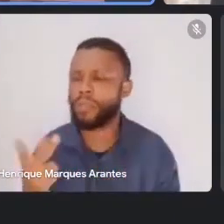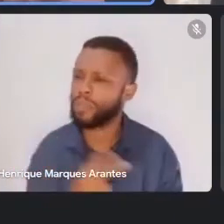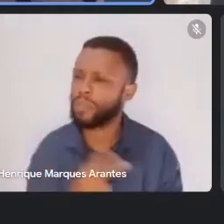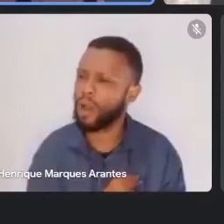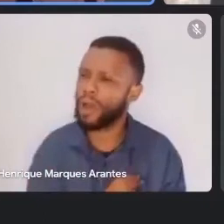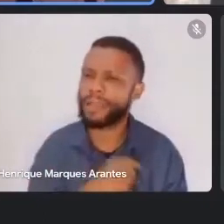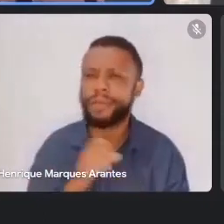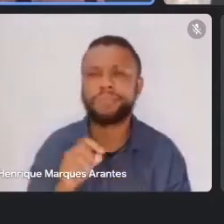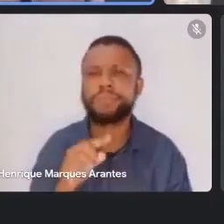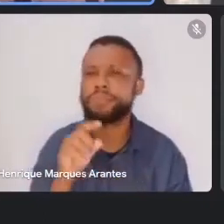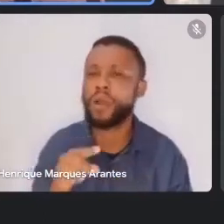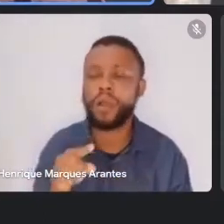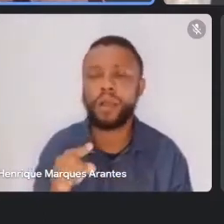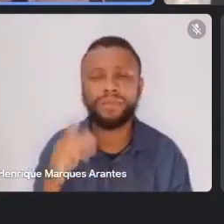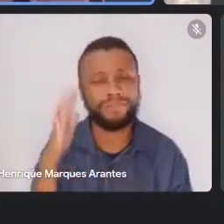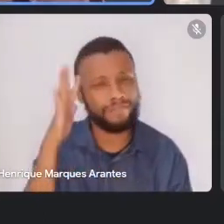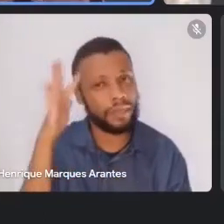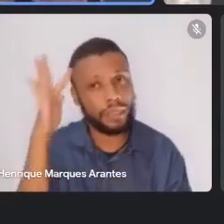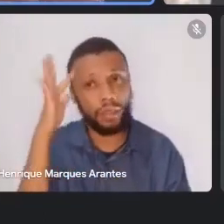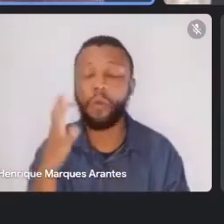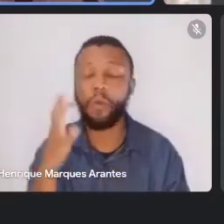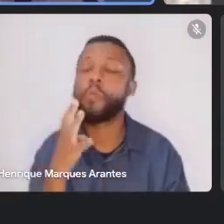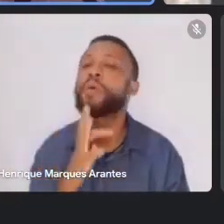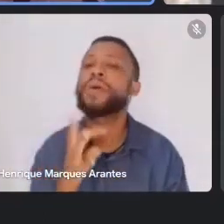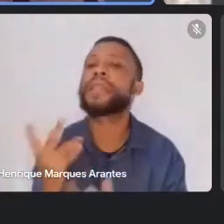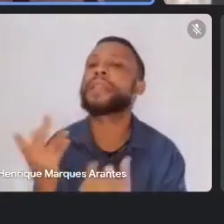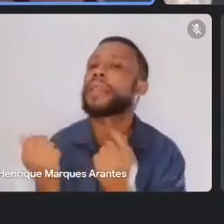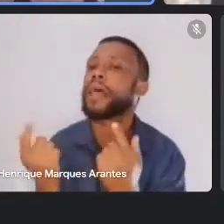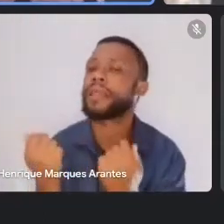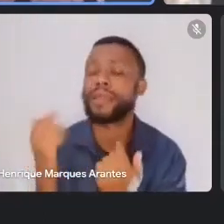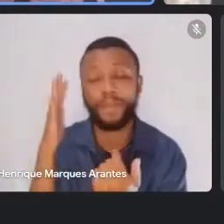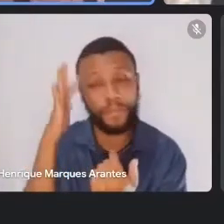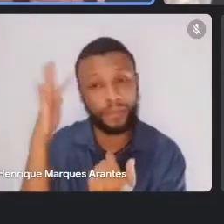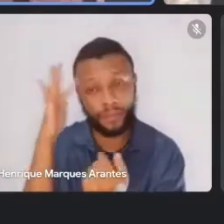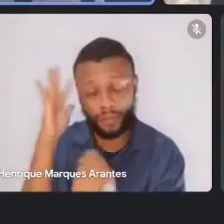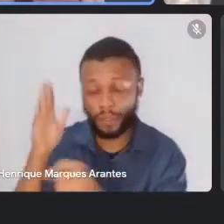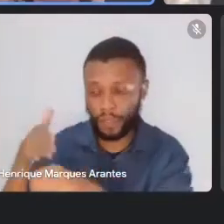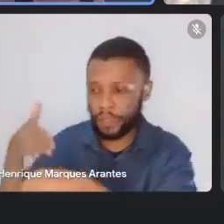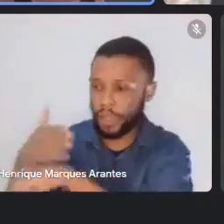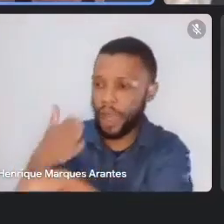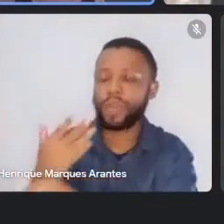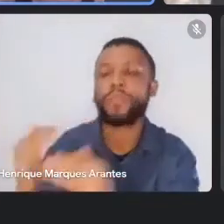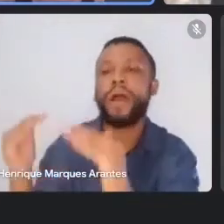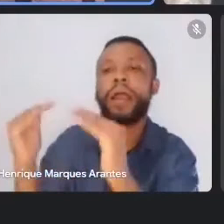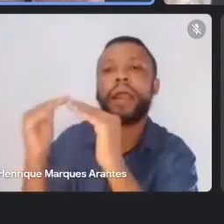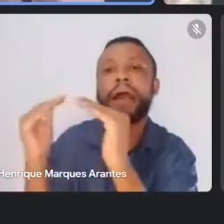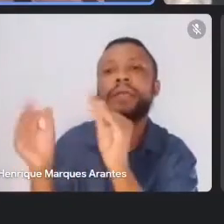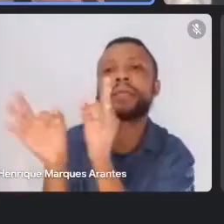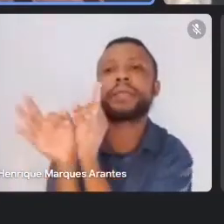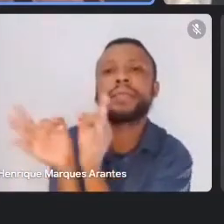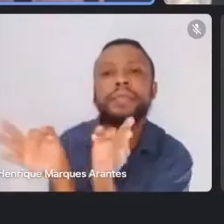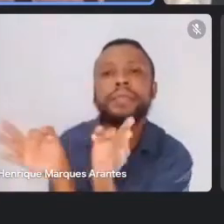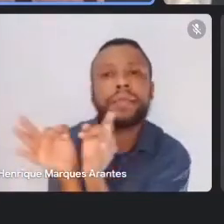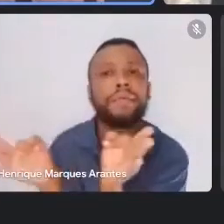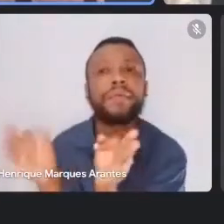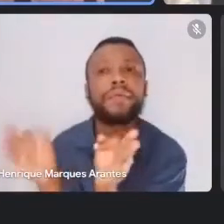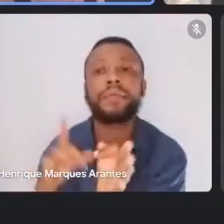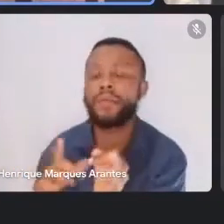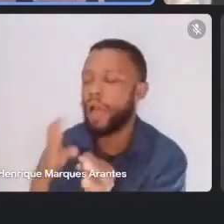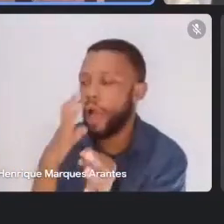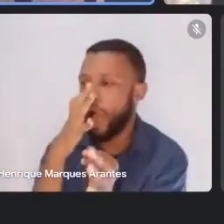imagina, eu não conhecia nada, eu entrei lá, imagina você entrar no Oasis, que hoje eu estou vendo mais ainda do tamanho